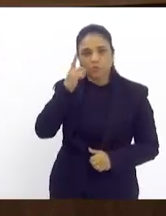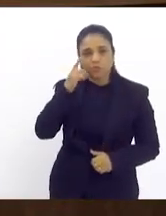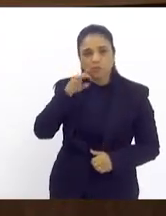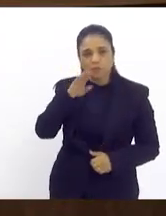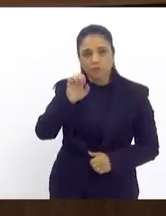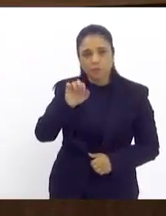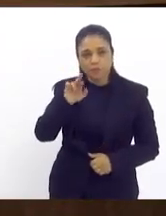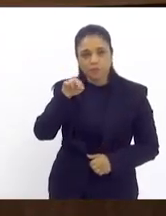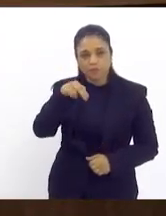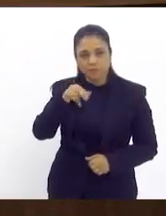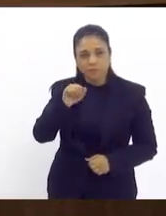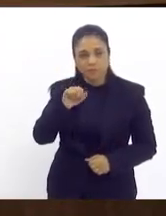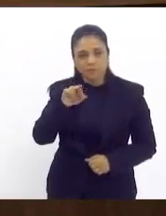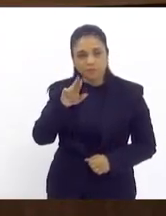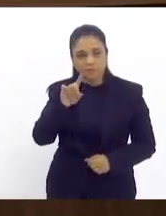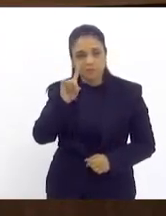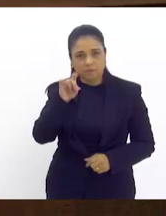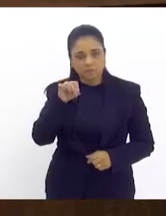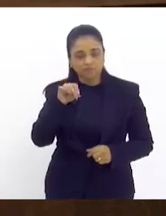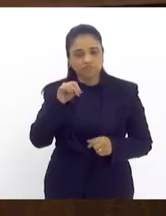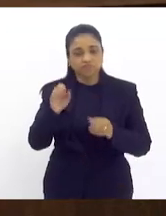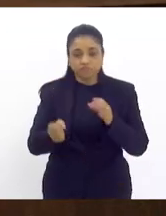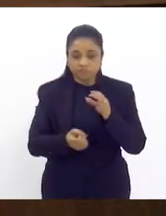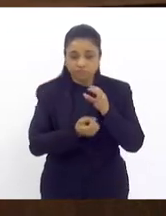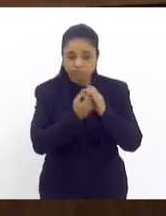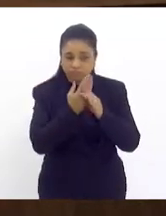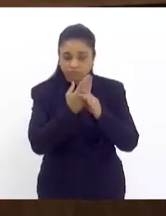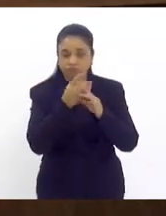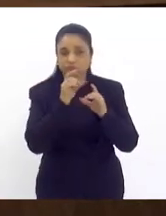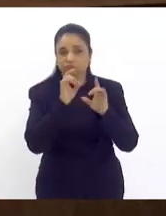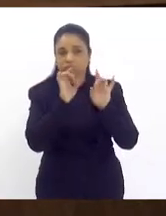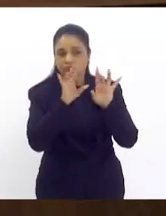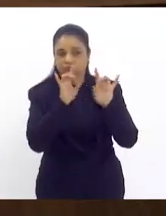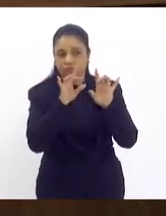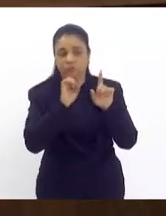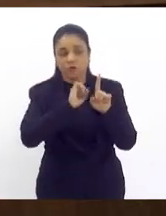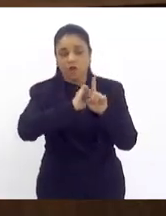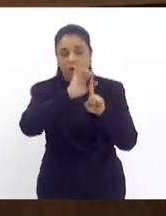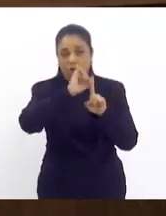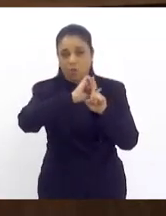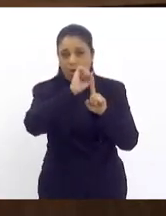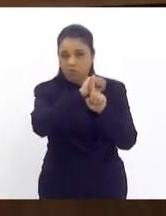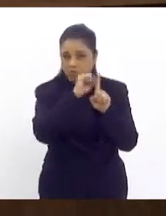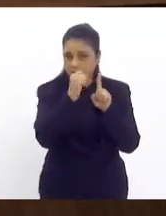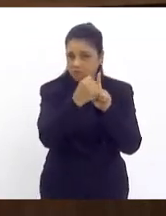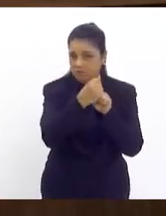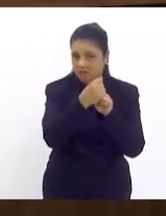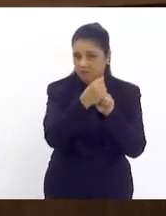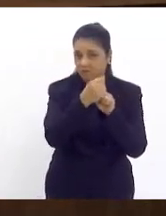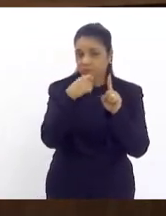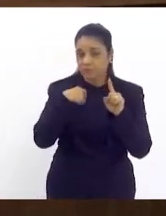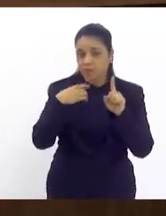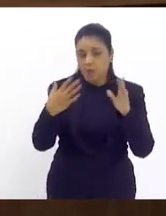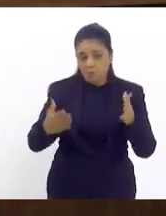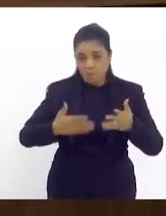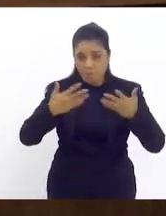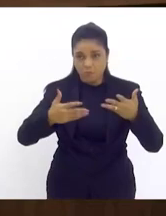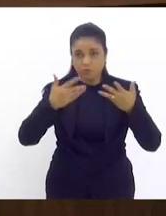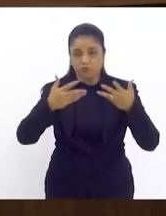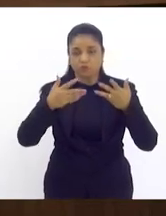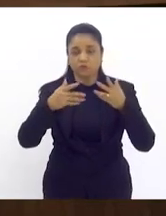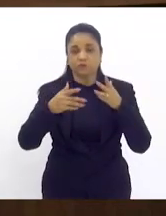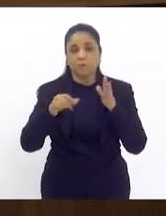verdade ele surge por uma questão específica relacionada ao aluguel social e o que nos motiva numa primeira